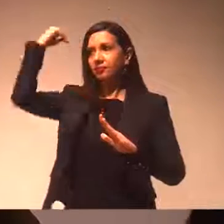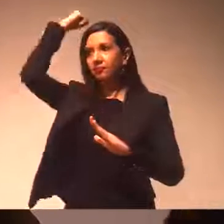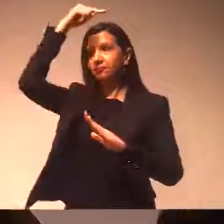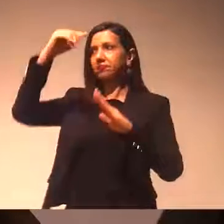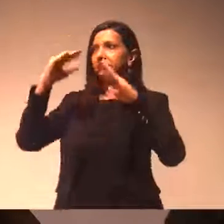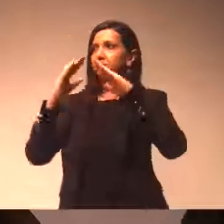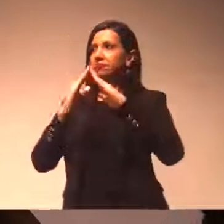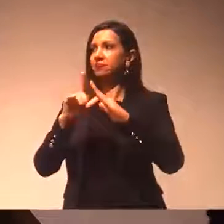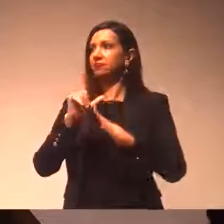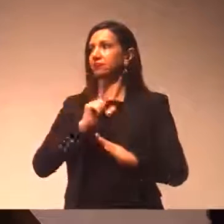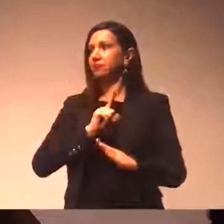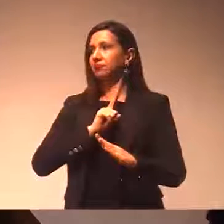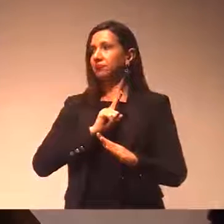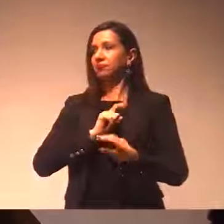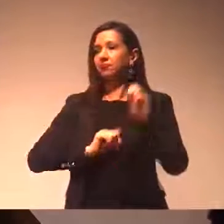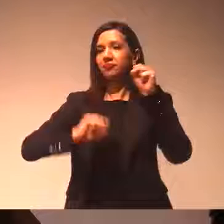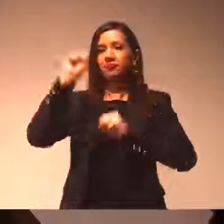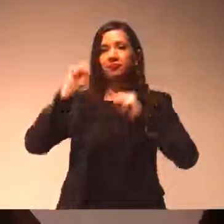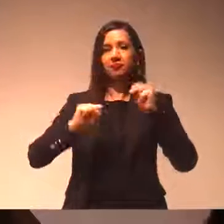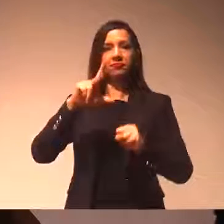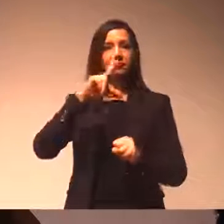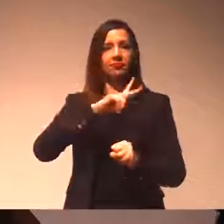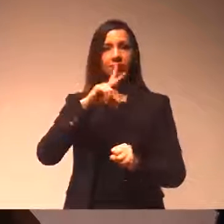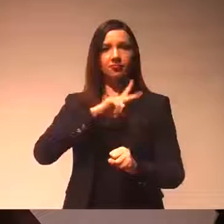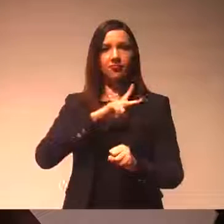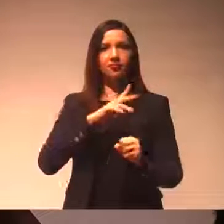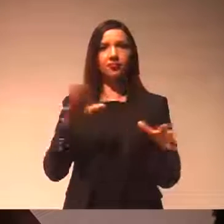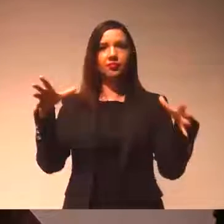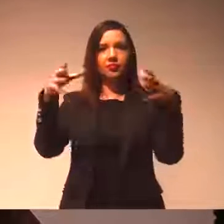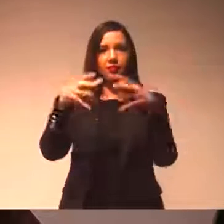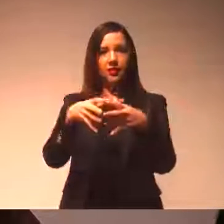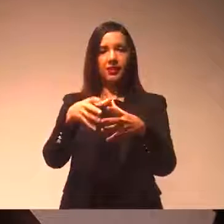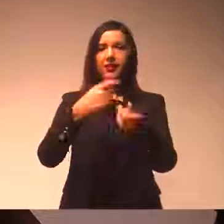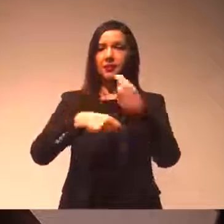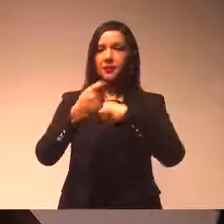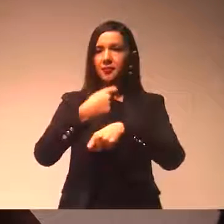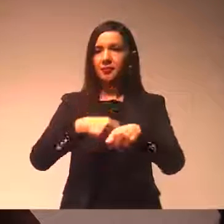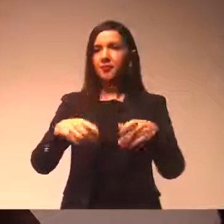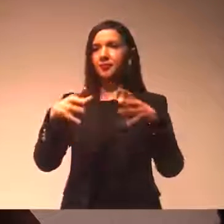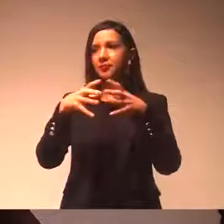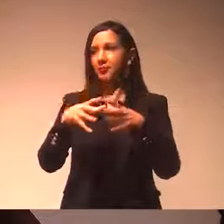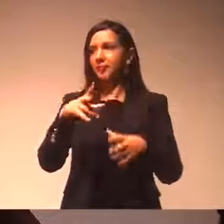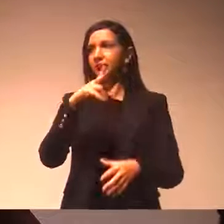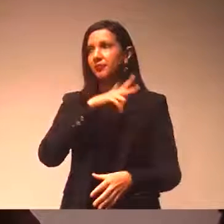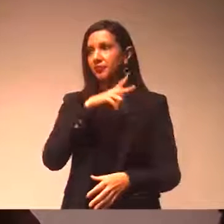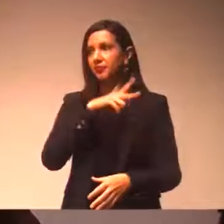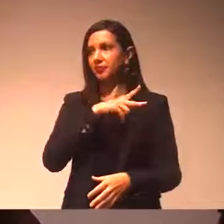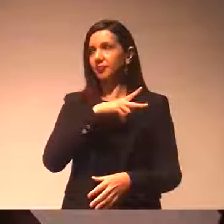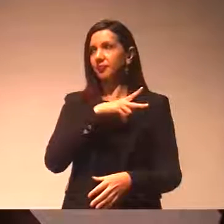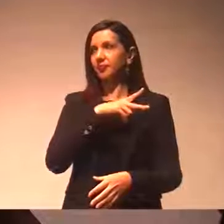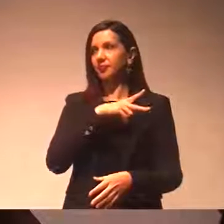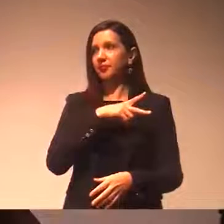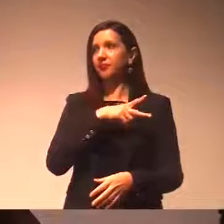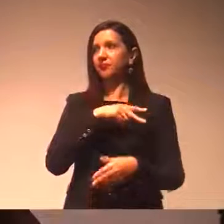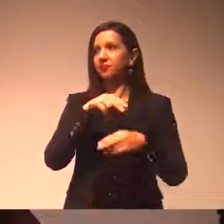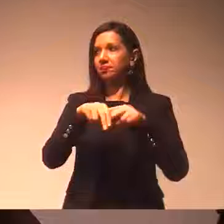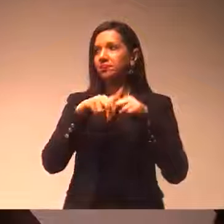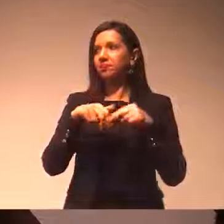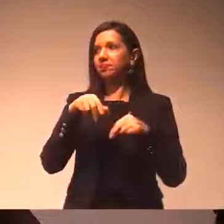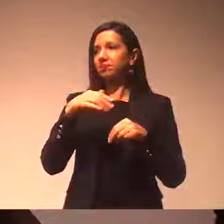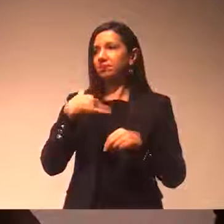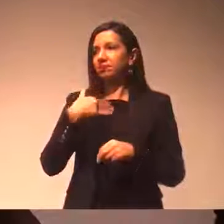não é uma empresa privada, é uma entidade privada de fins filantrópicos, por isso que